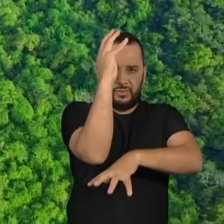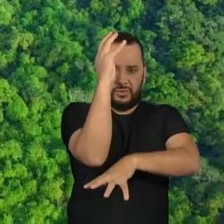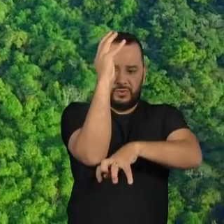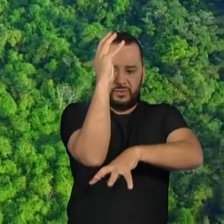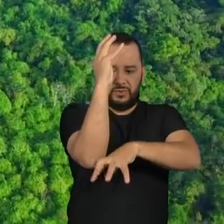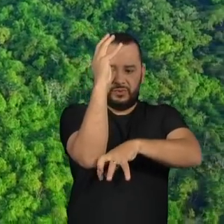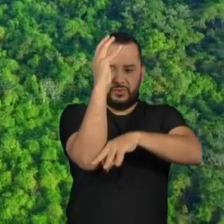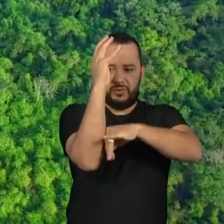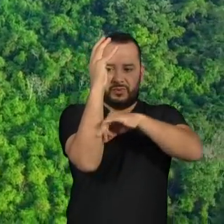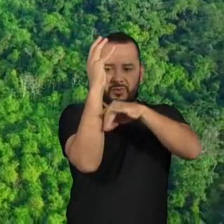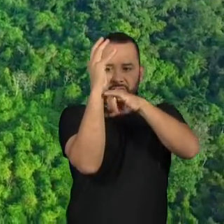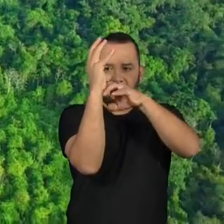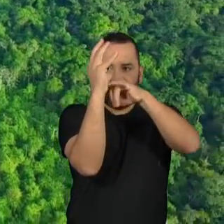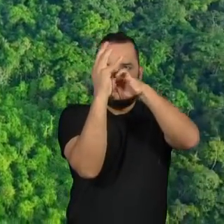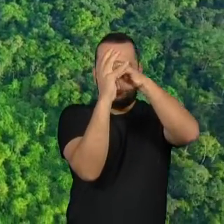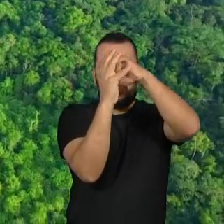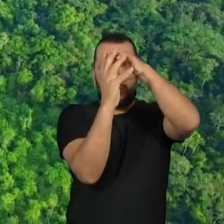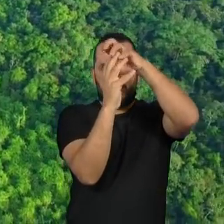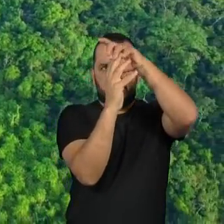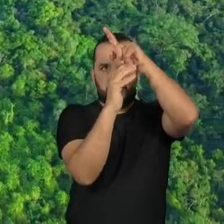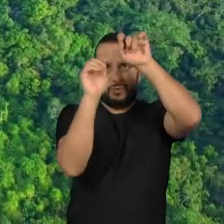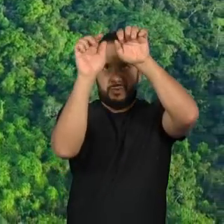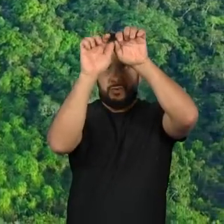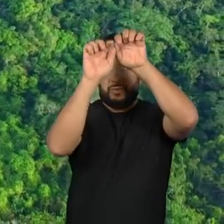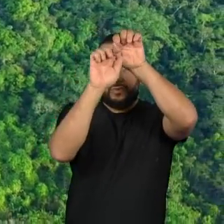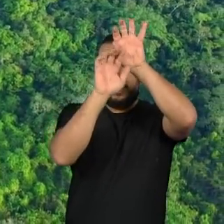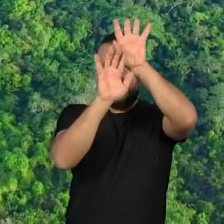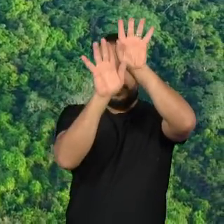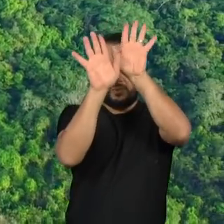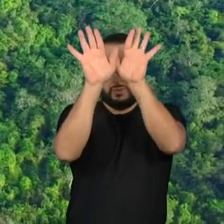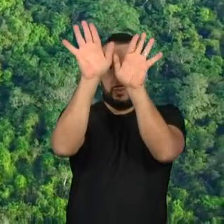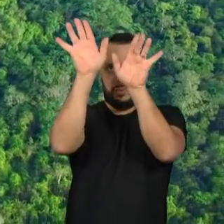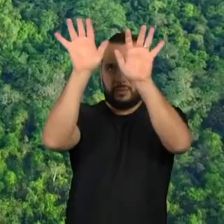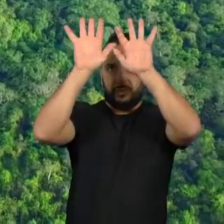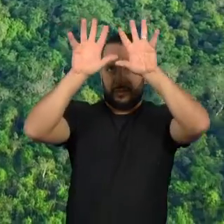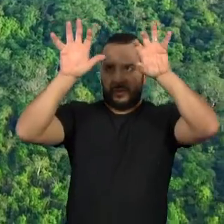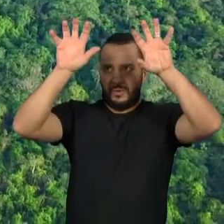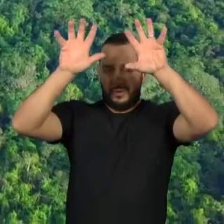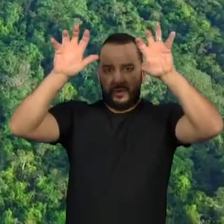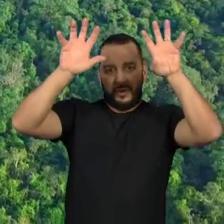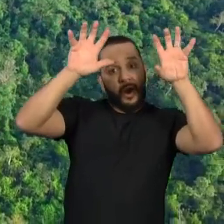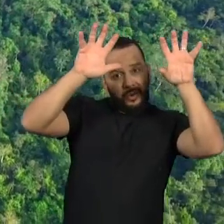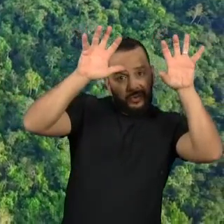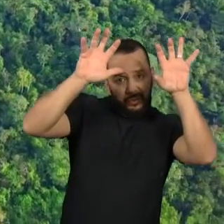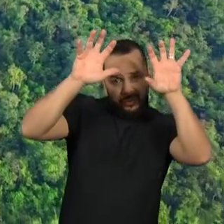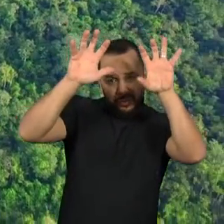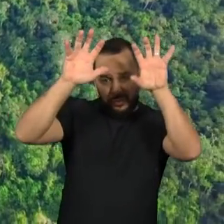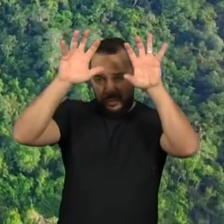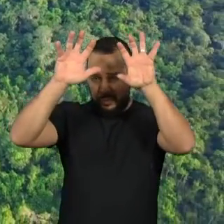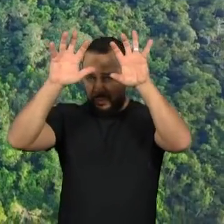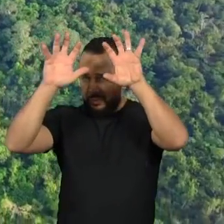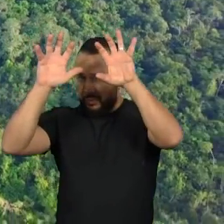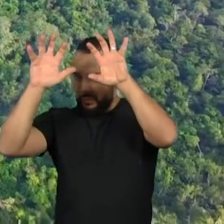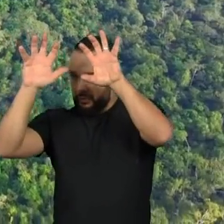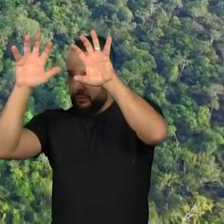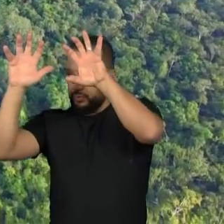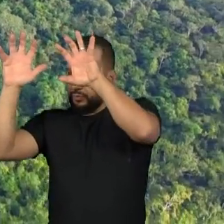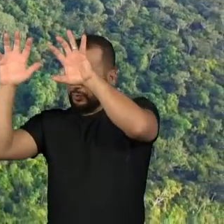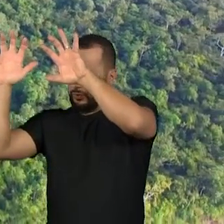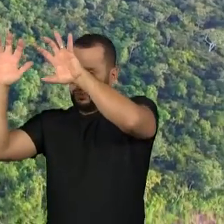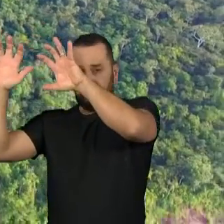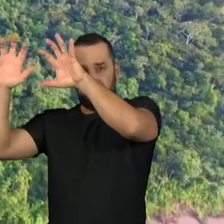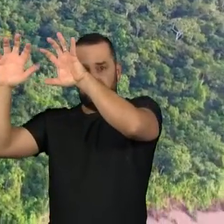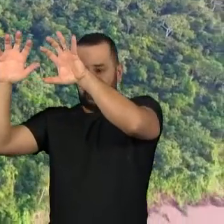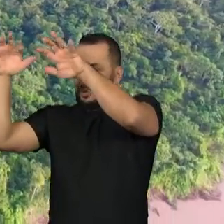meio da transpiração elas repõem essa umidade na atmosfera. Os ventos continuam soprando floresta adentro, esse ciclo vai se